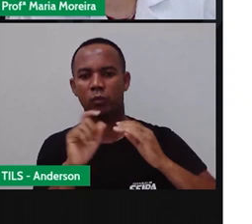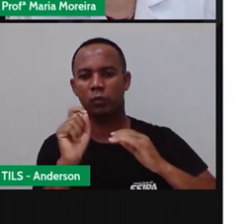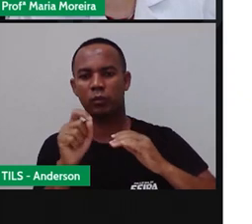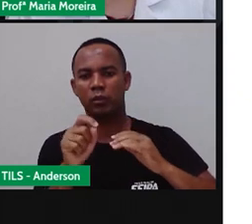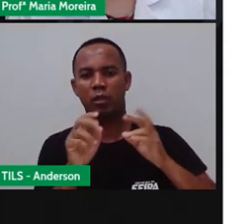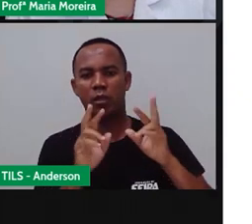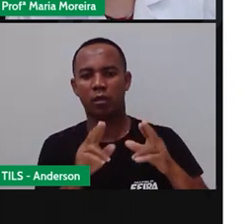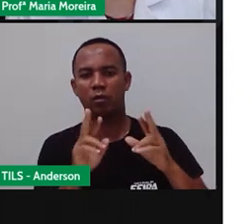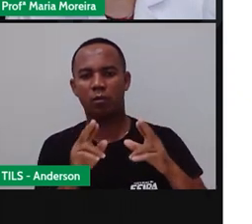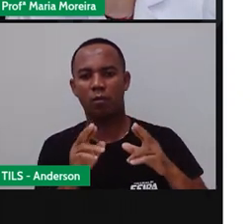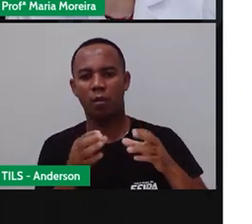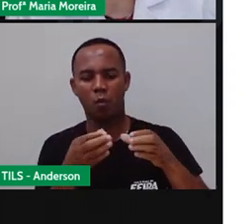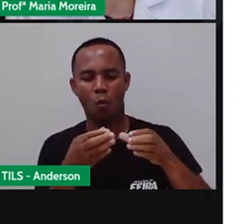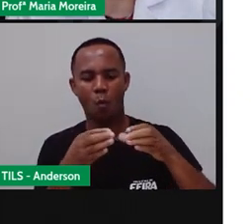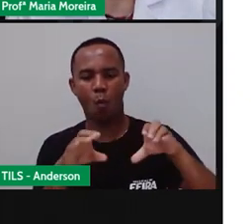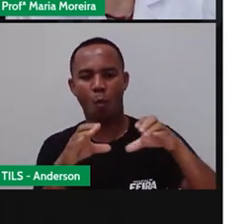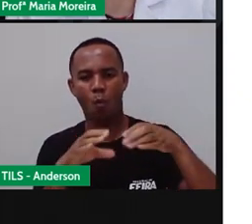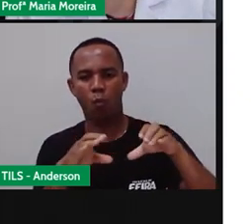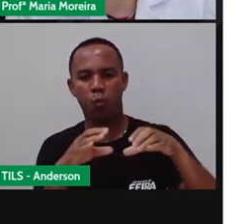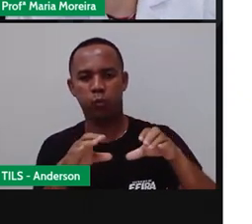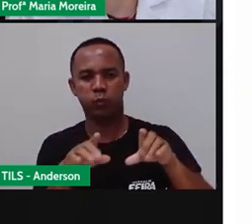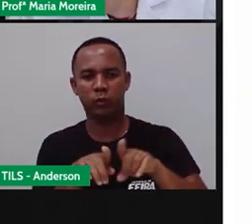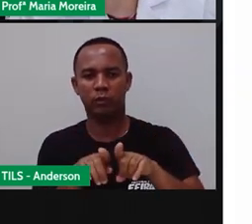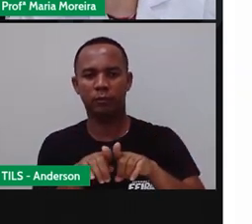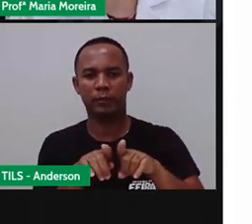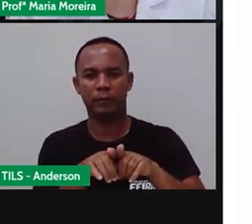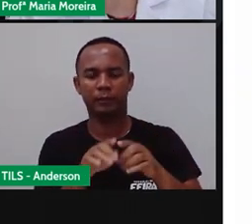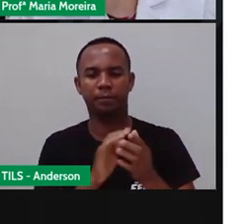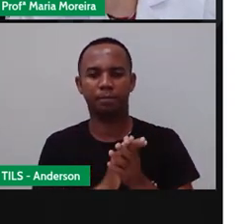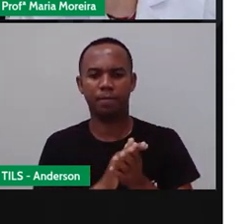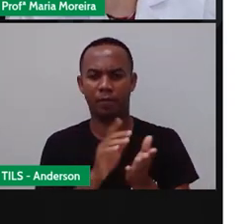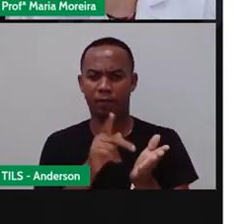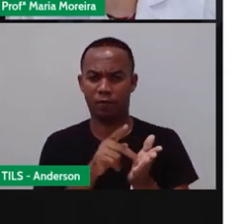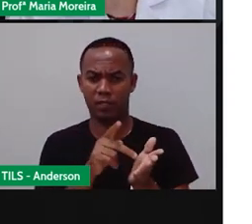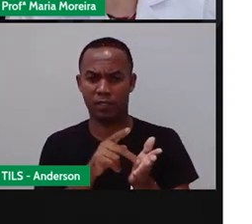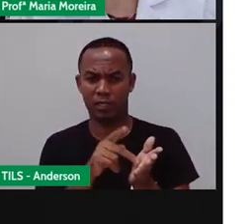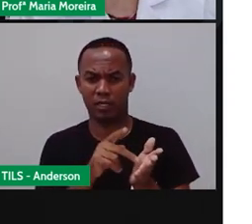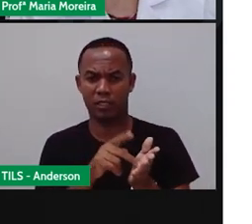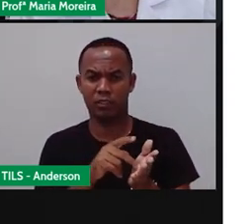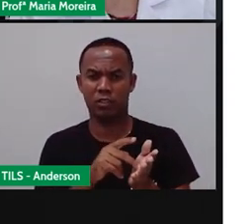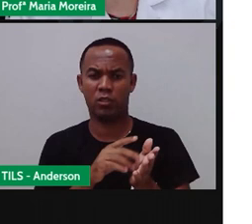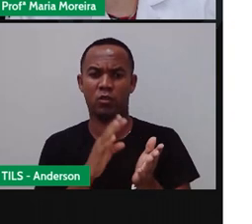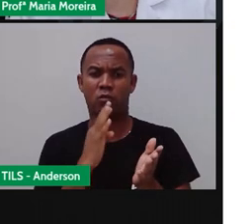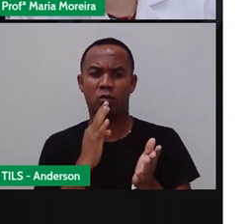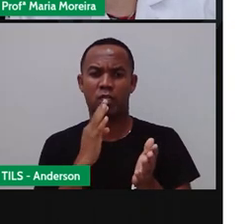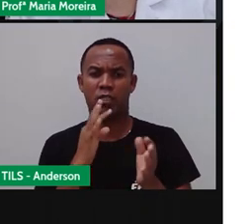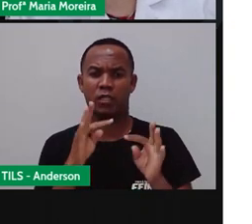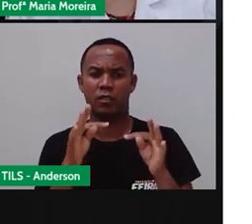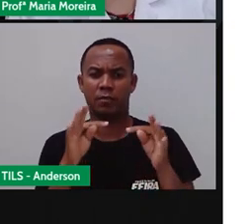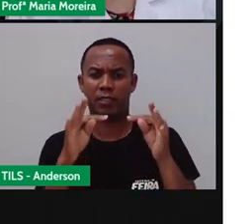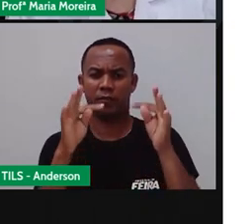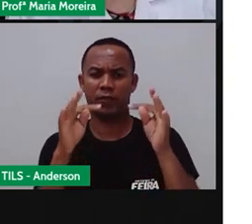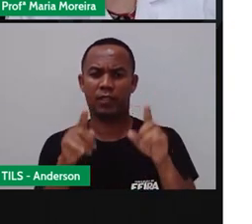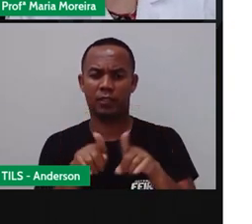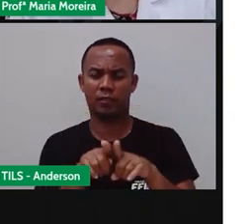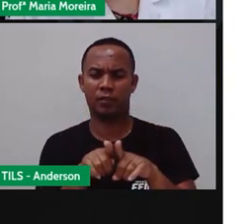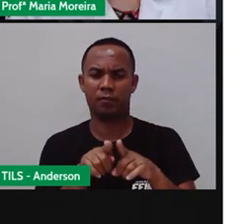devido ao seu formato. E, na verdade, a vai conhecer mais algumas especificidades sobre esse relógio aqui.